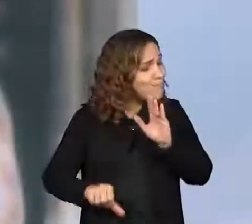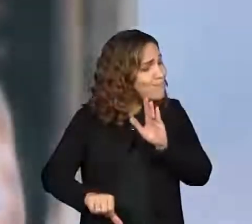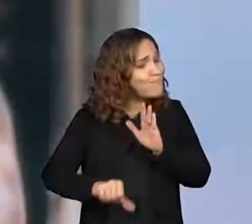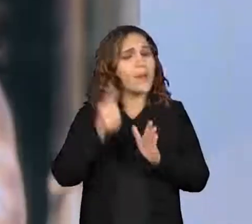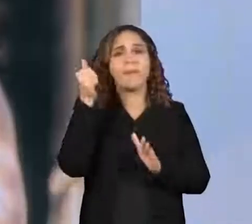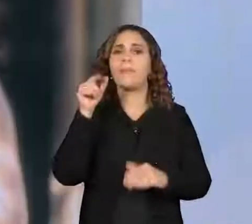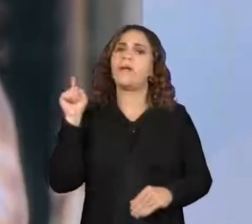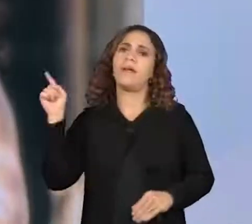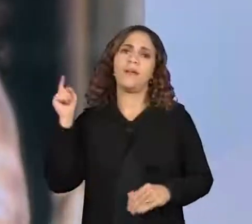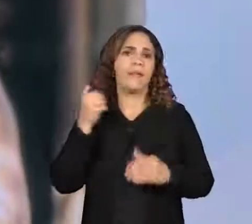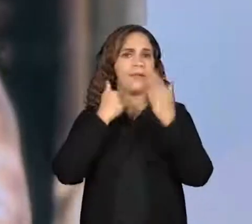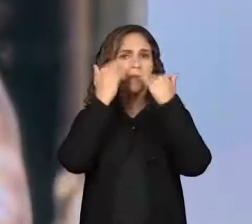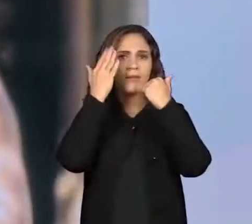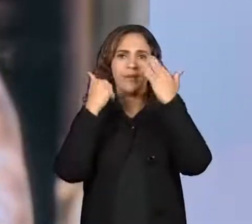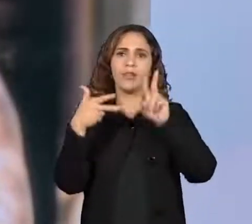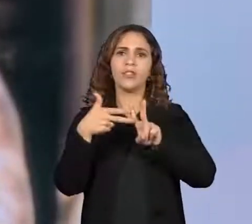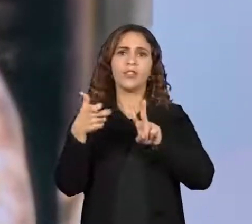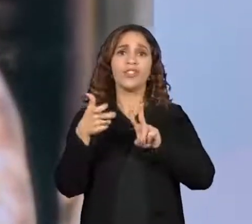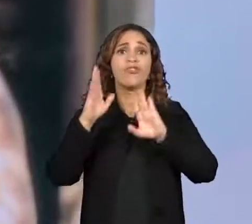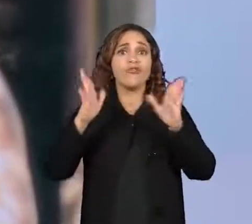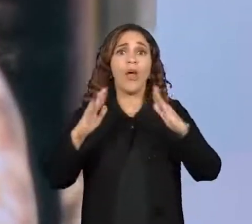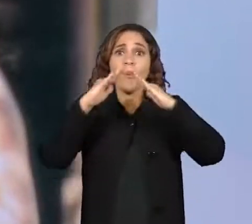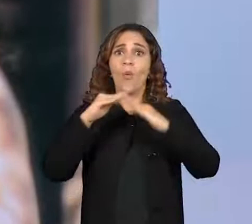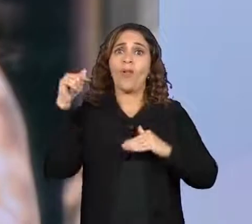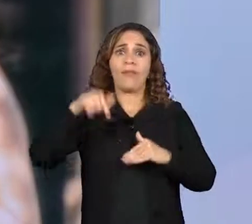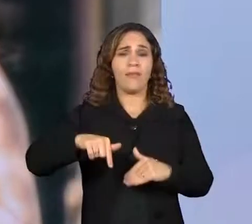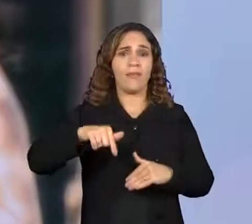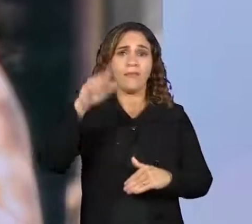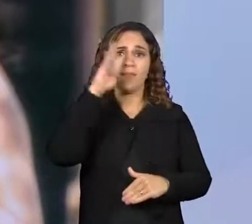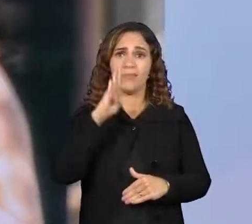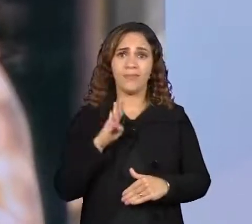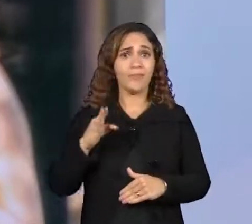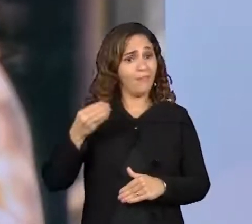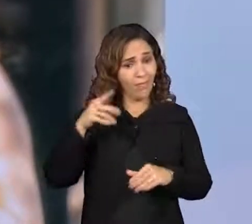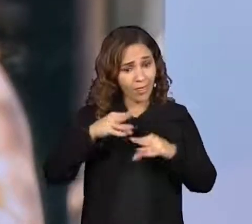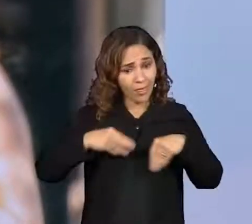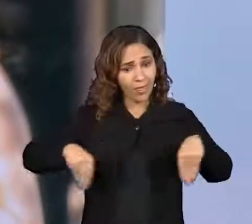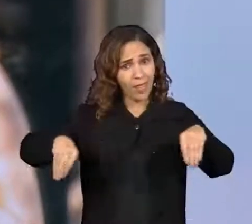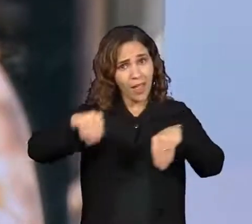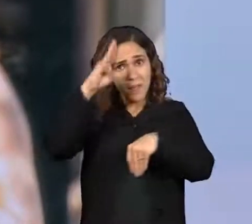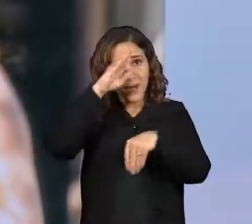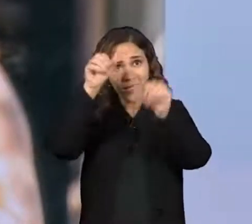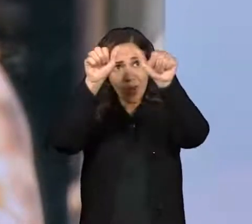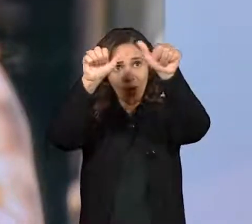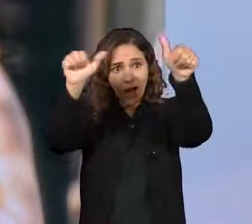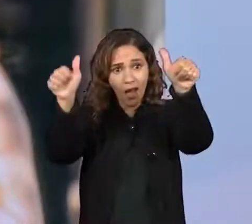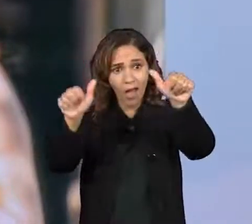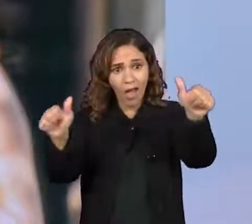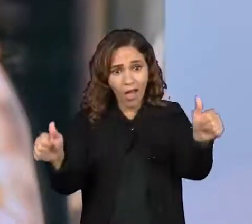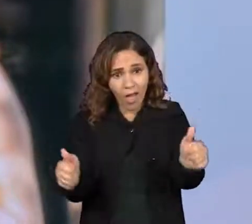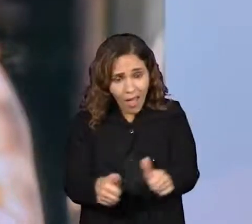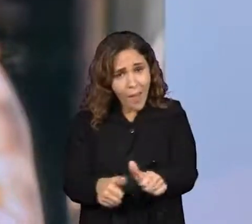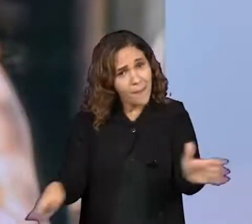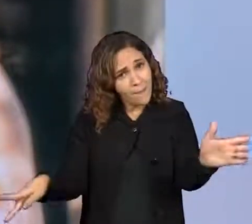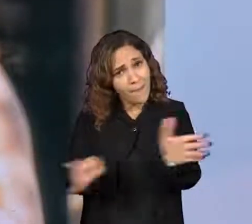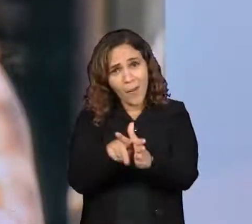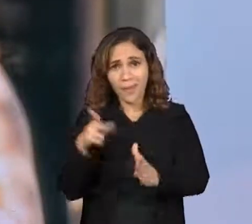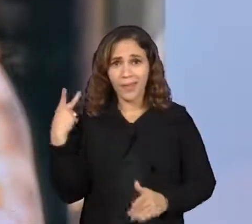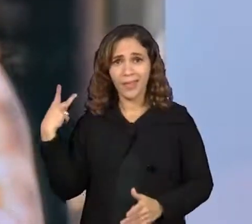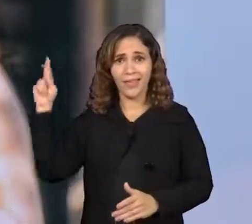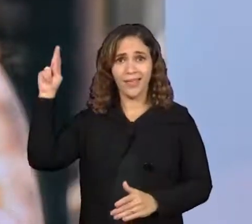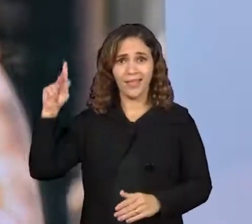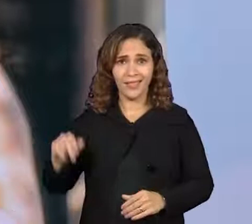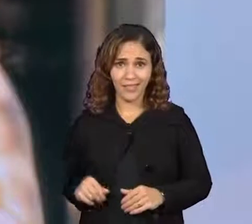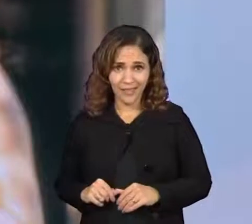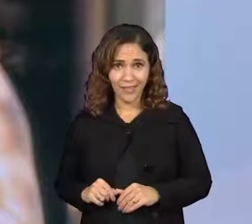que já estavam aqui na terra, nas terras brasileiras. E carregam com si